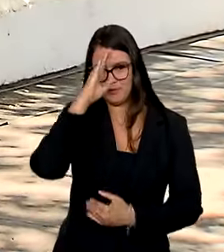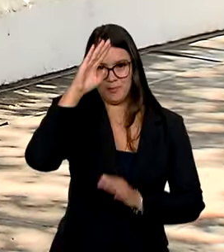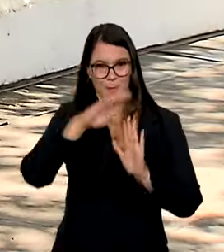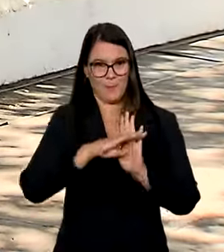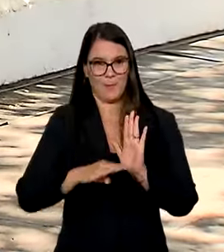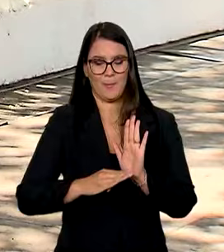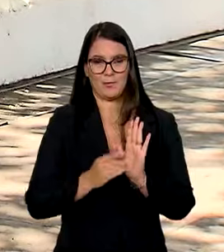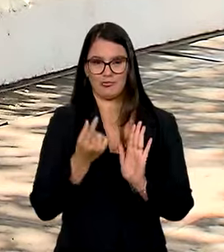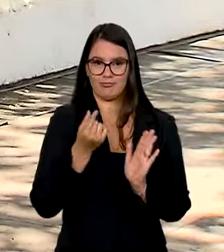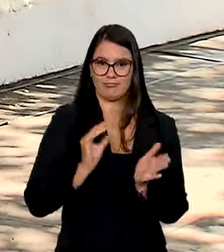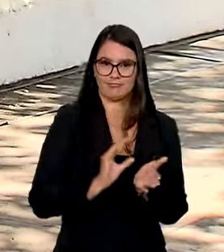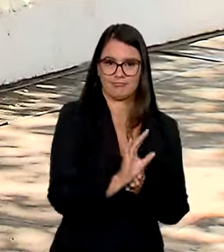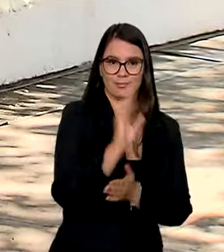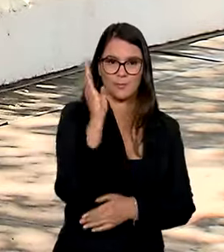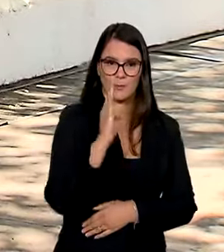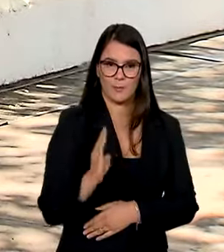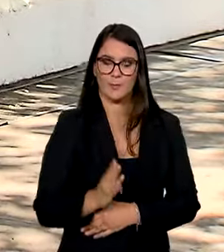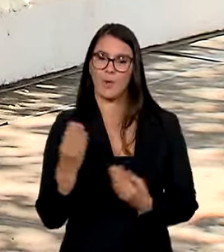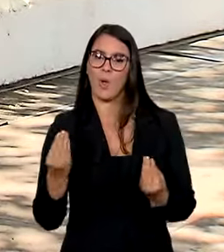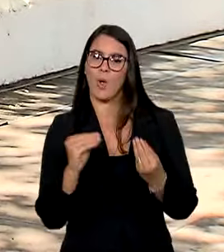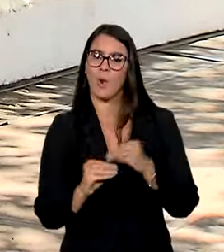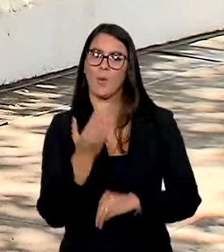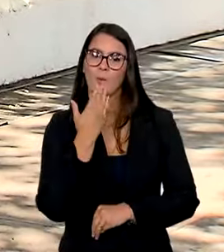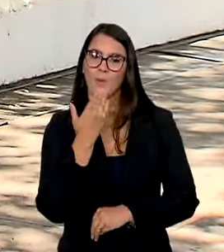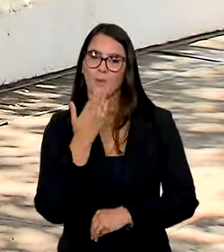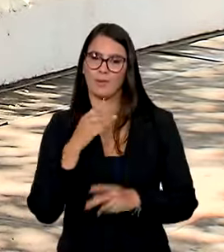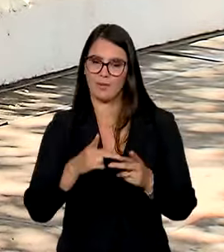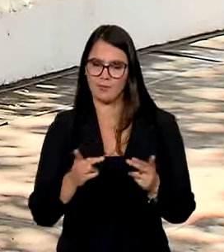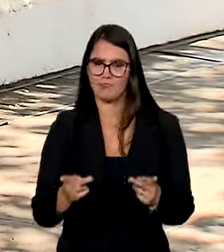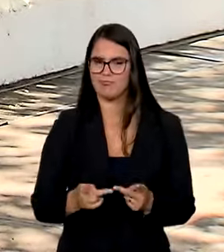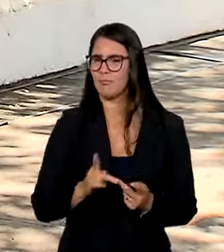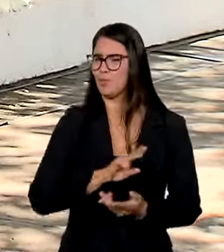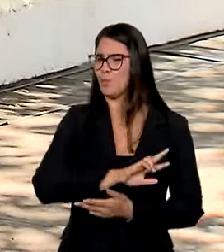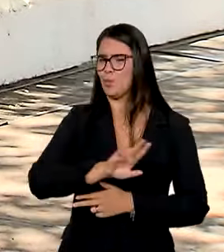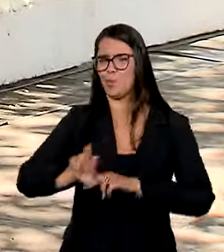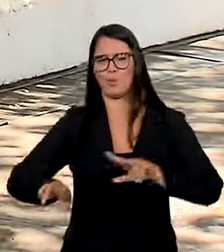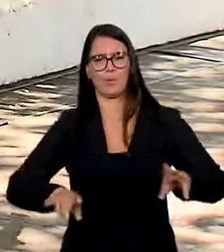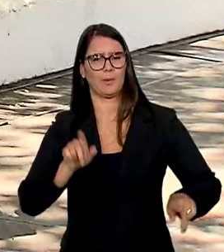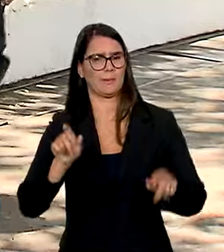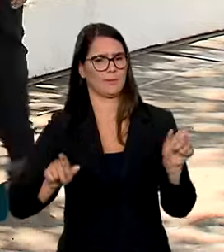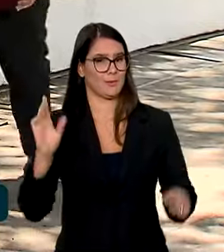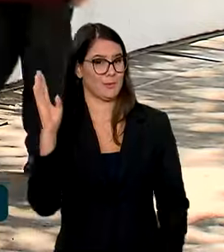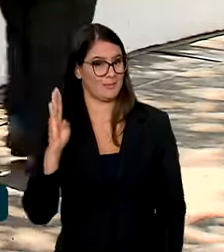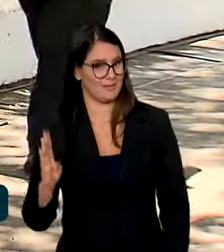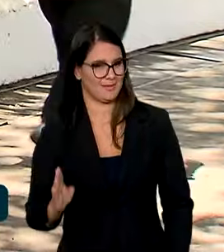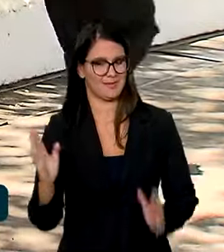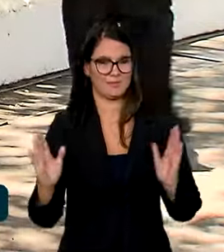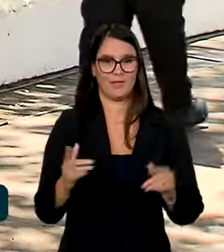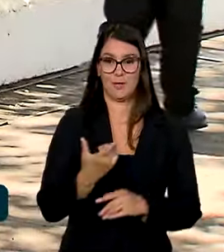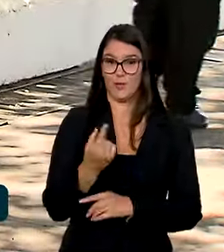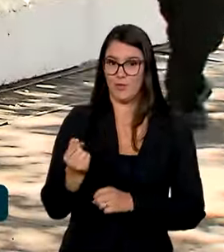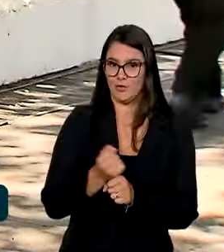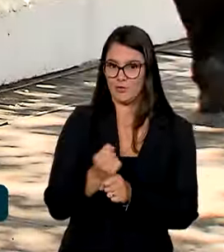transferência de renda do país, vem colocando comida no prato de milhares de brasileiros. Nesses 20 anos,